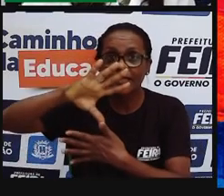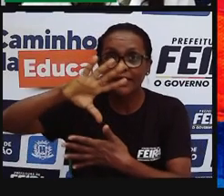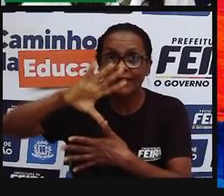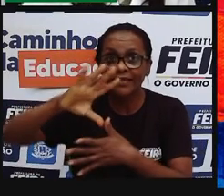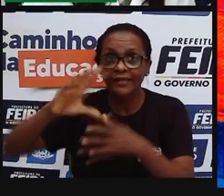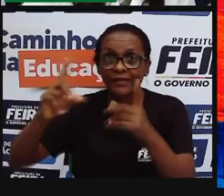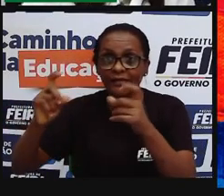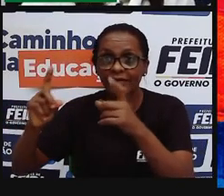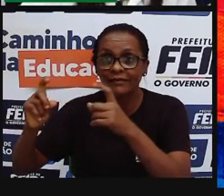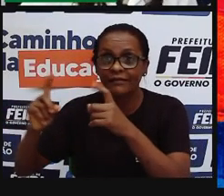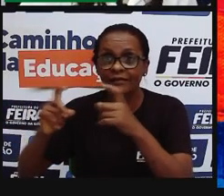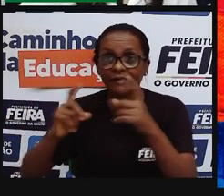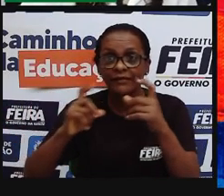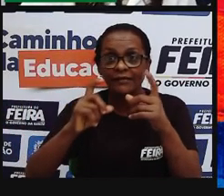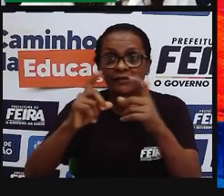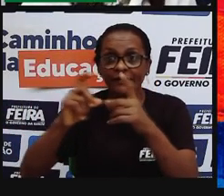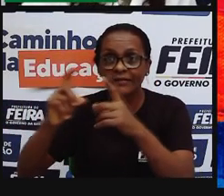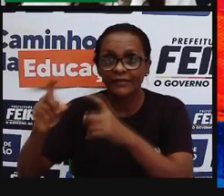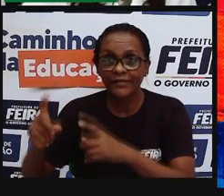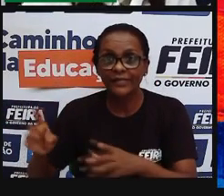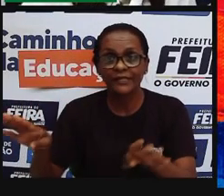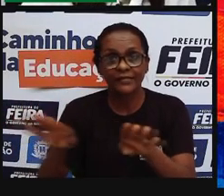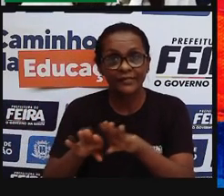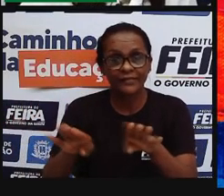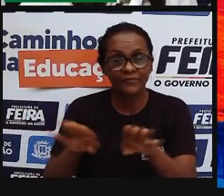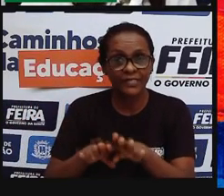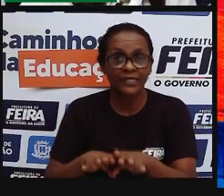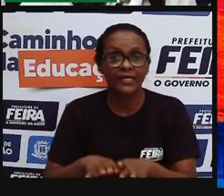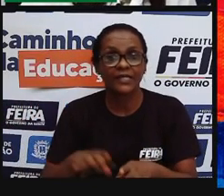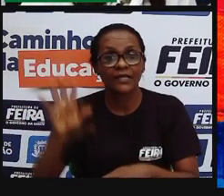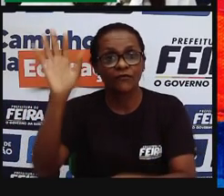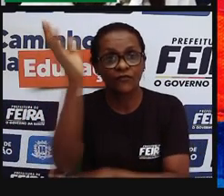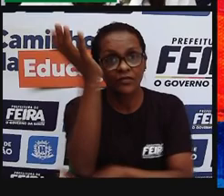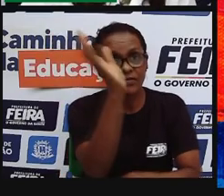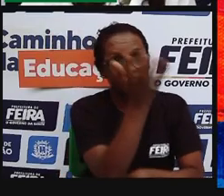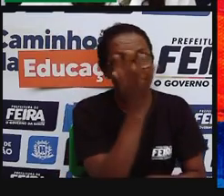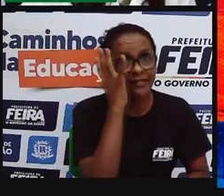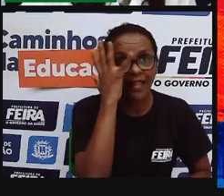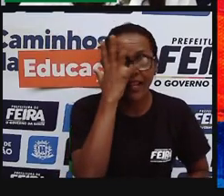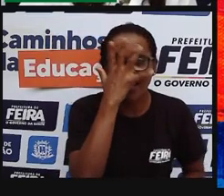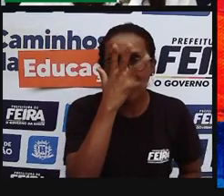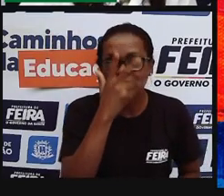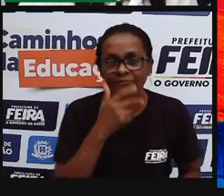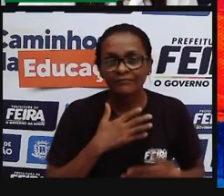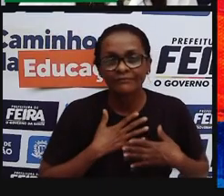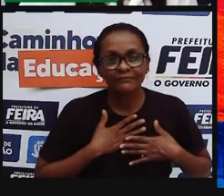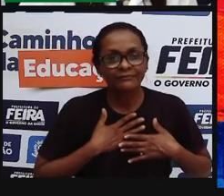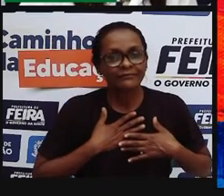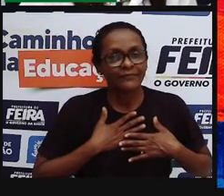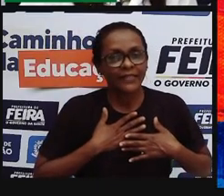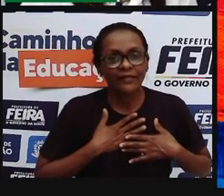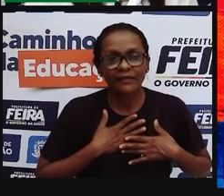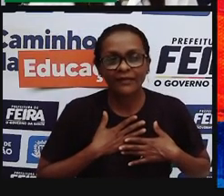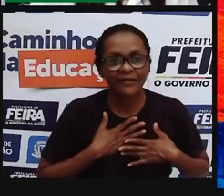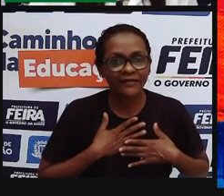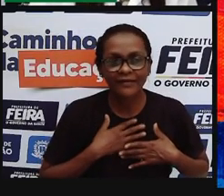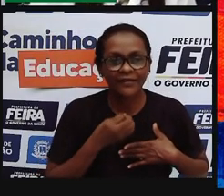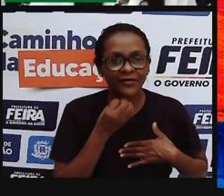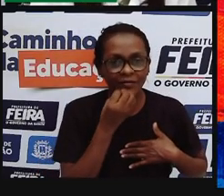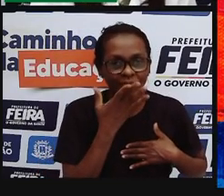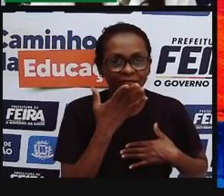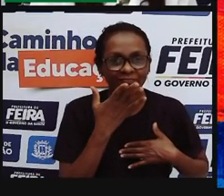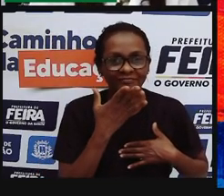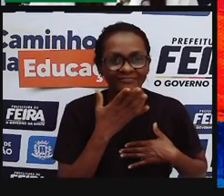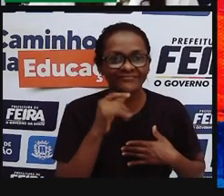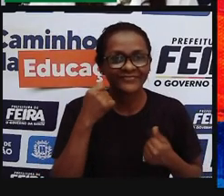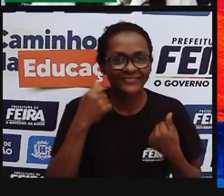Nacional da Chapada Diamantina, nossa, que lugar lindo, né, dá uma sensação de bem-estar, né, e isso, então, faz com que a gente